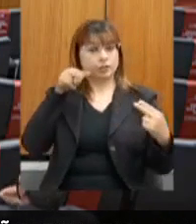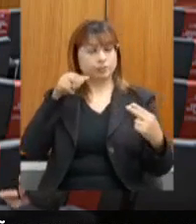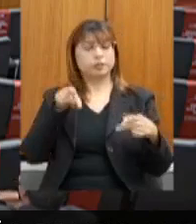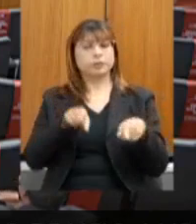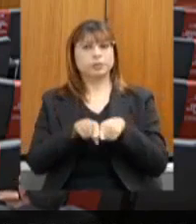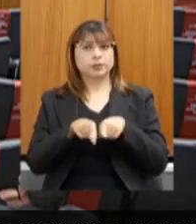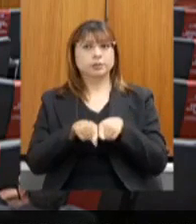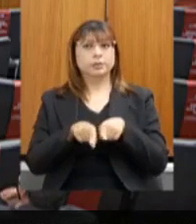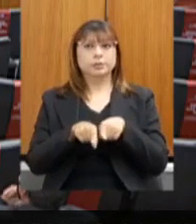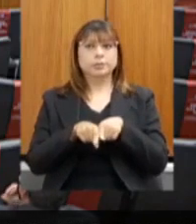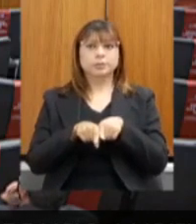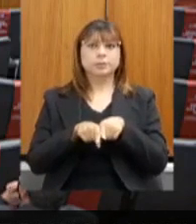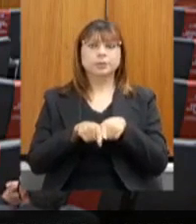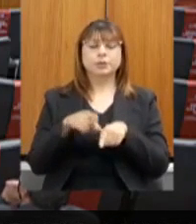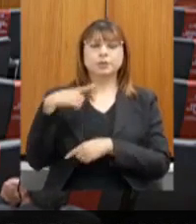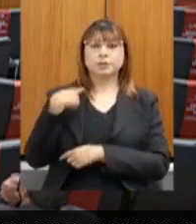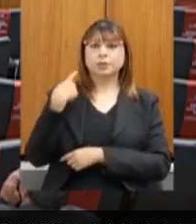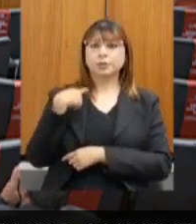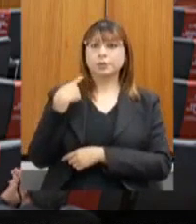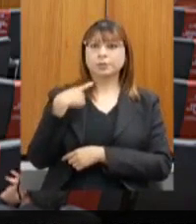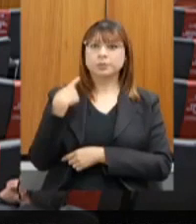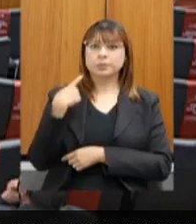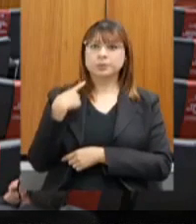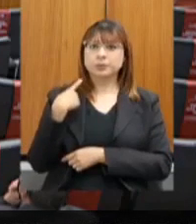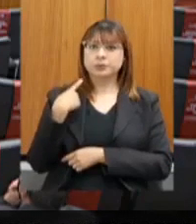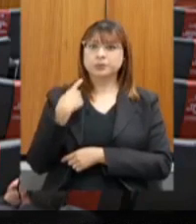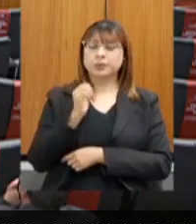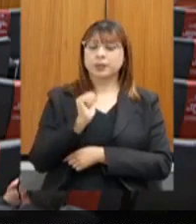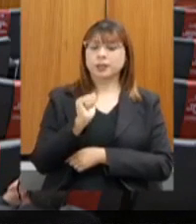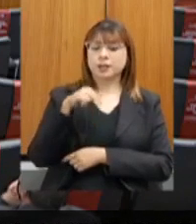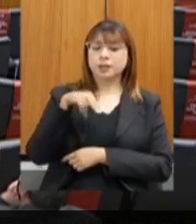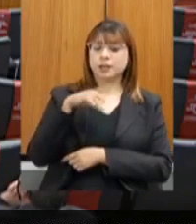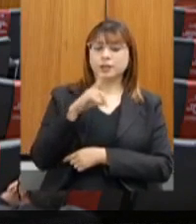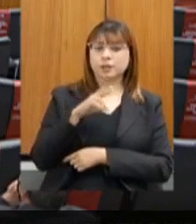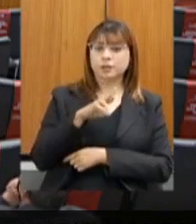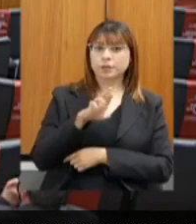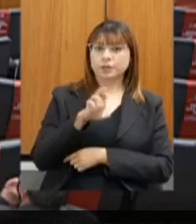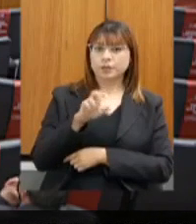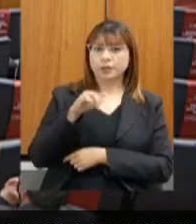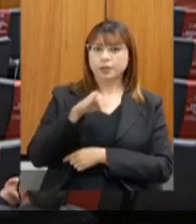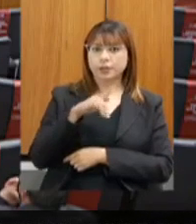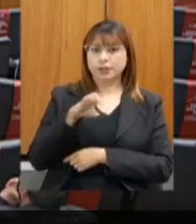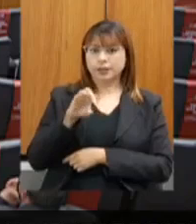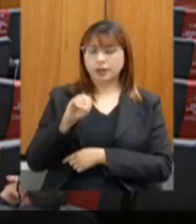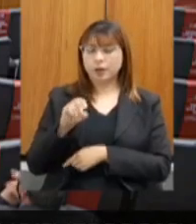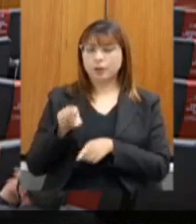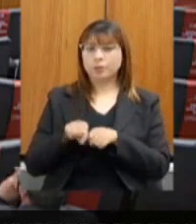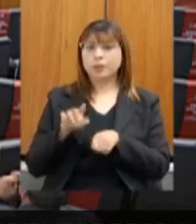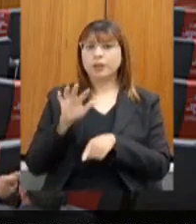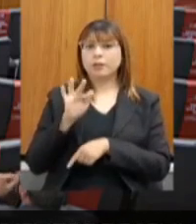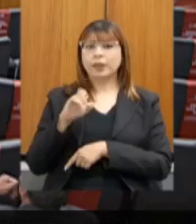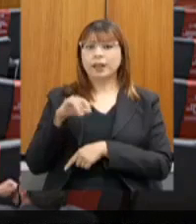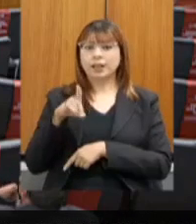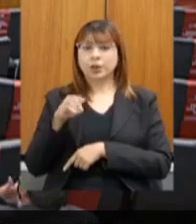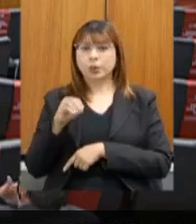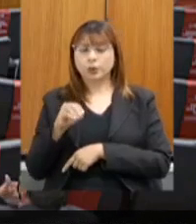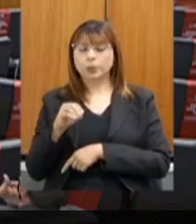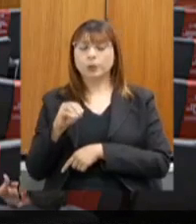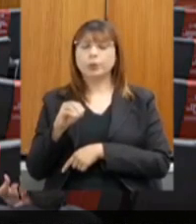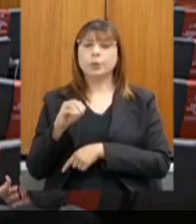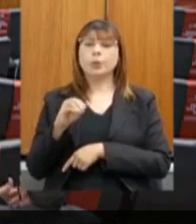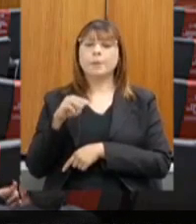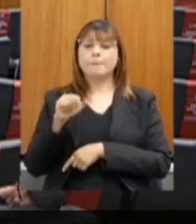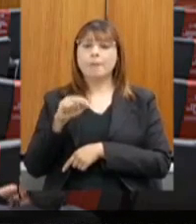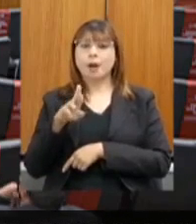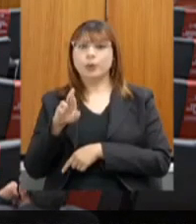também, encontram-se os deputados André Quintão, deputado Fernando Pacheco, deputado